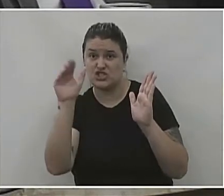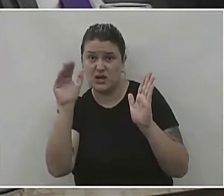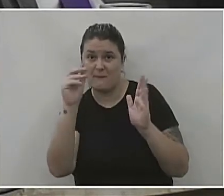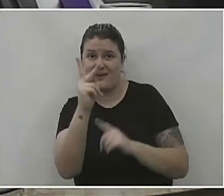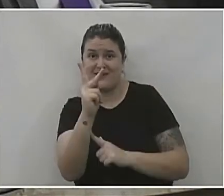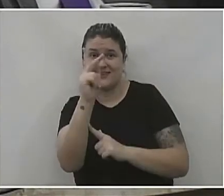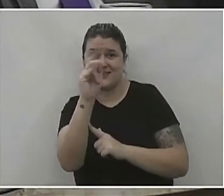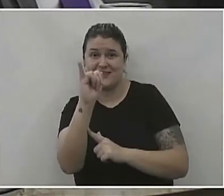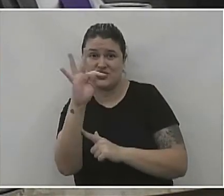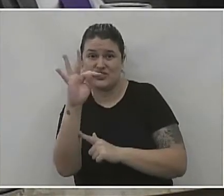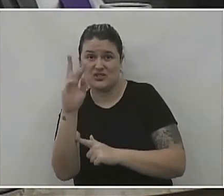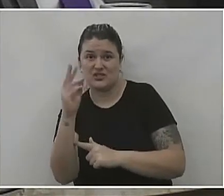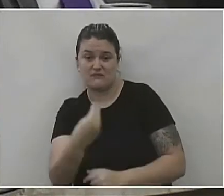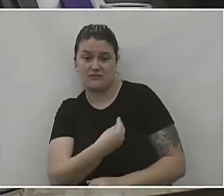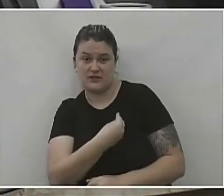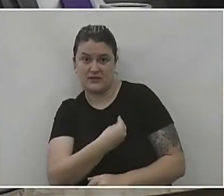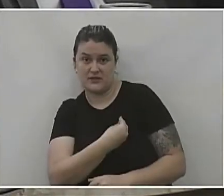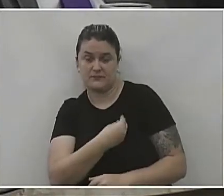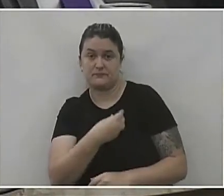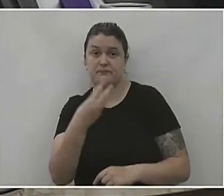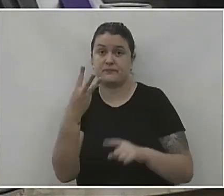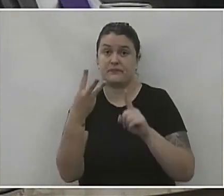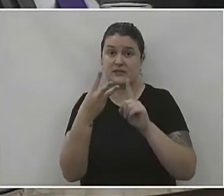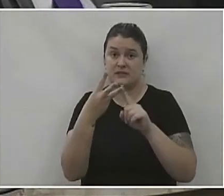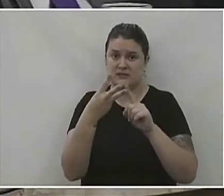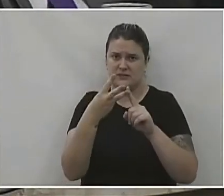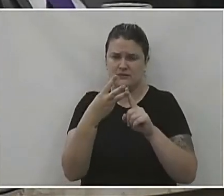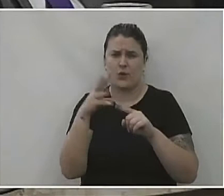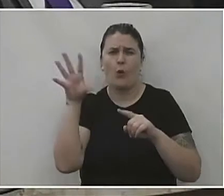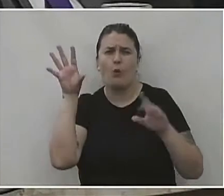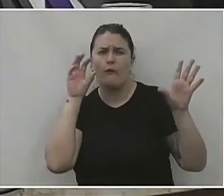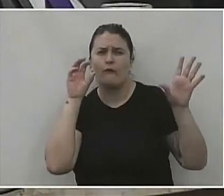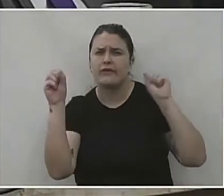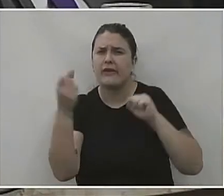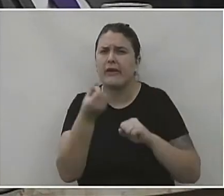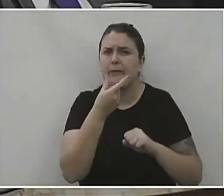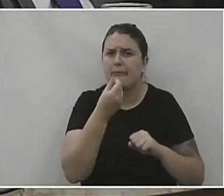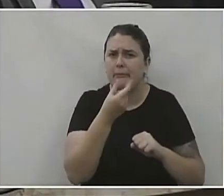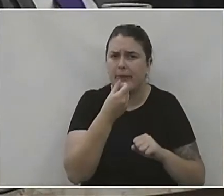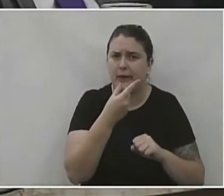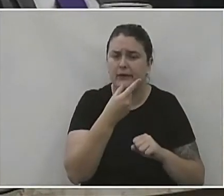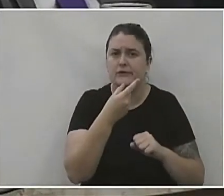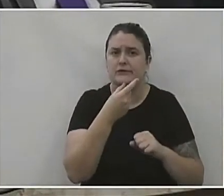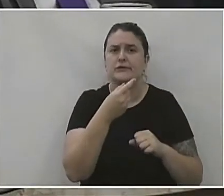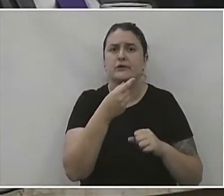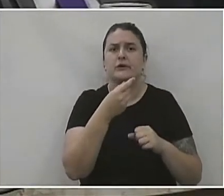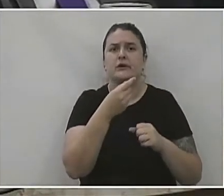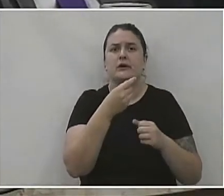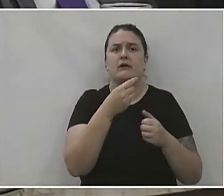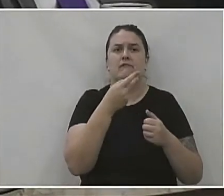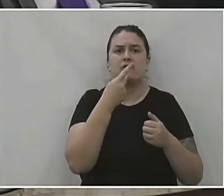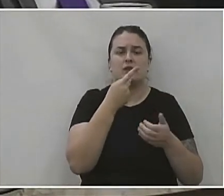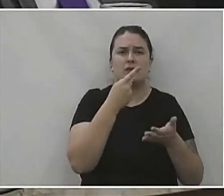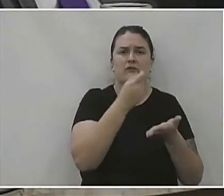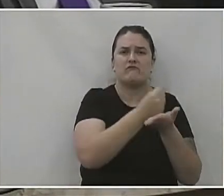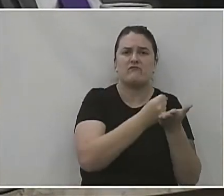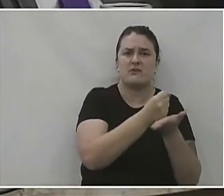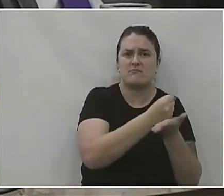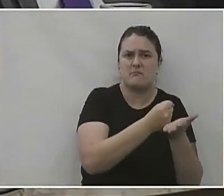kit vida? Temos ouvido falar que essas medicações ou algumas delas foram recebidas de forma farmacêutica